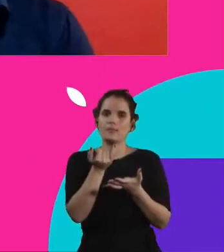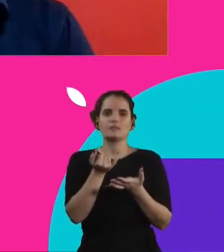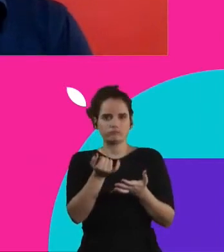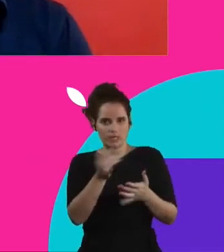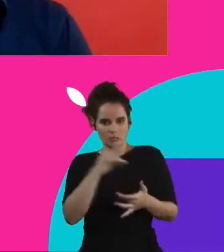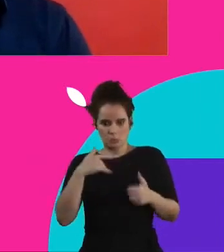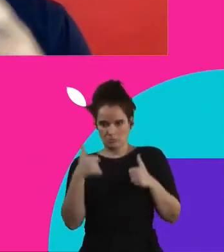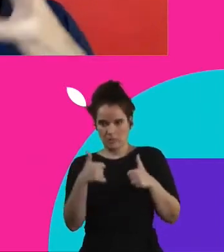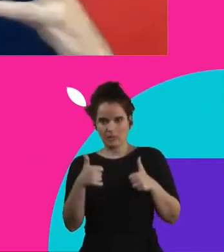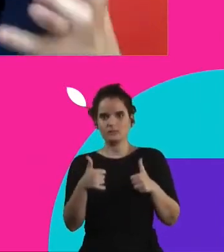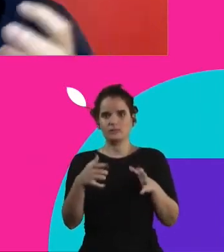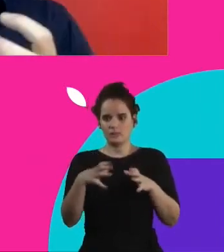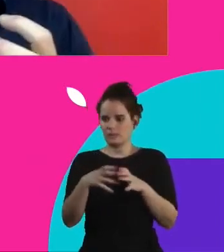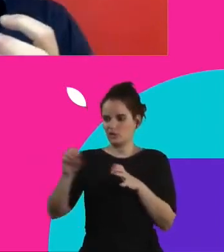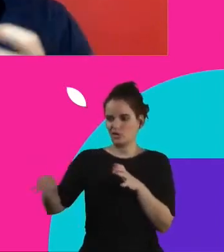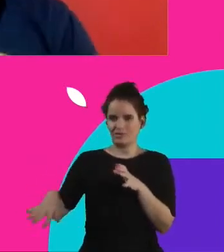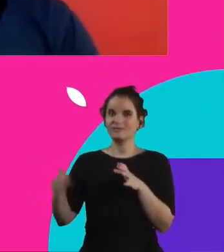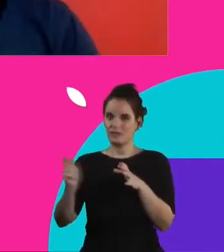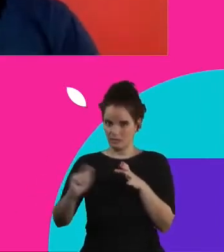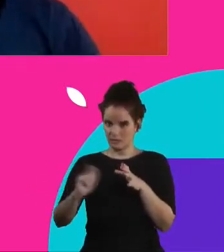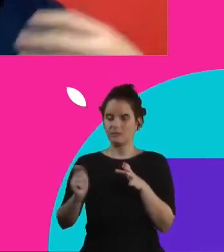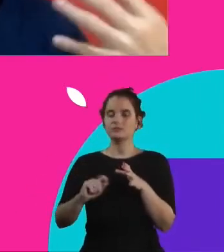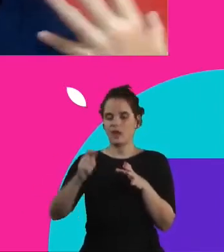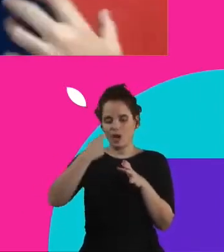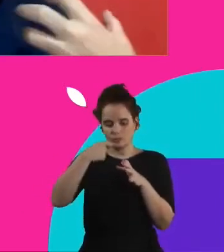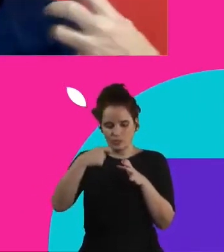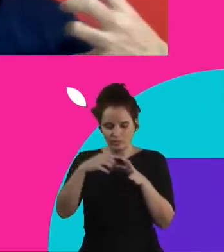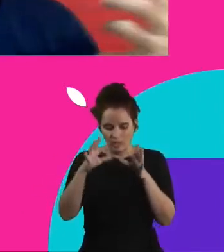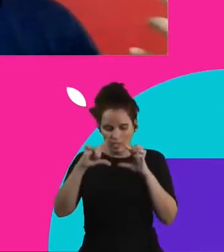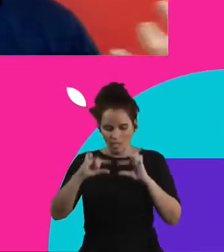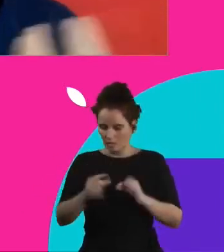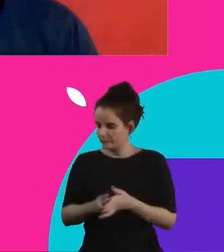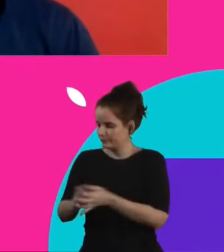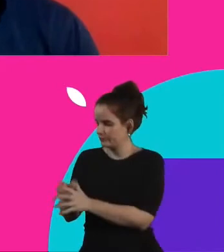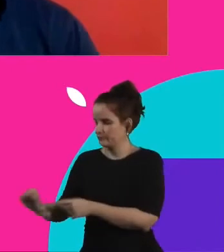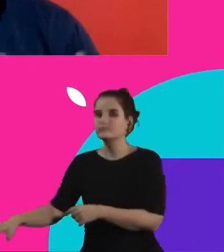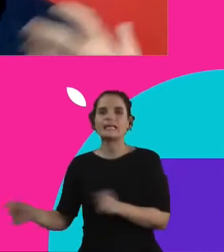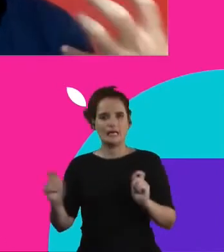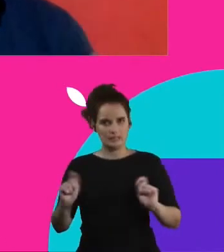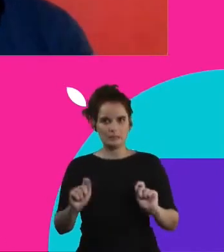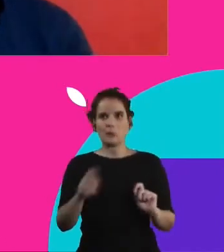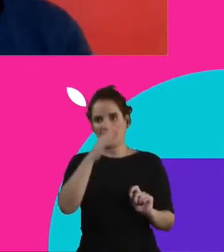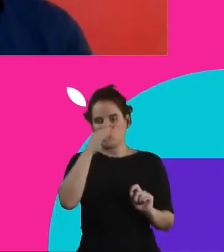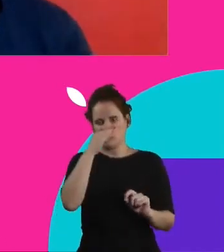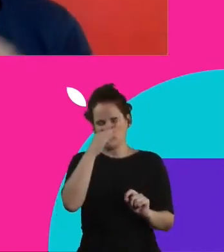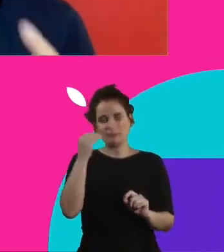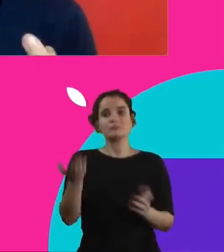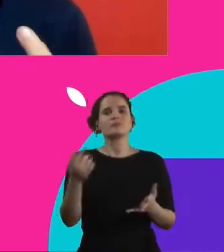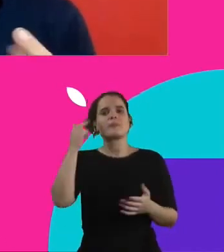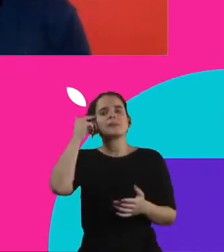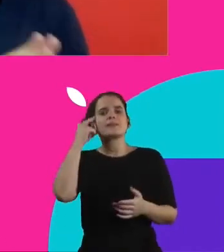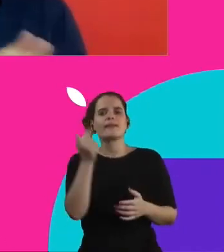embalagens descartáveis, sustentáveis. Então, quando você fala qual é a situação atual, entender a fome,